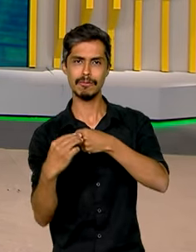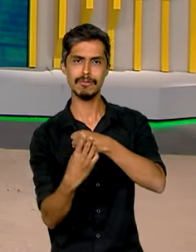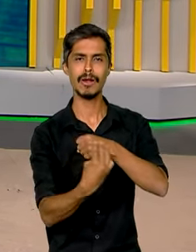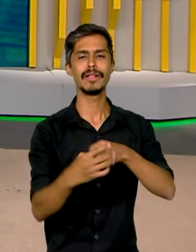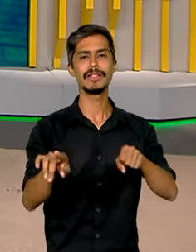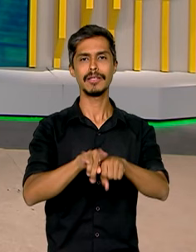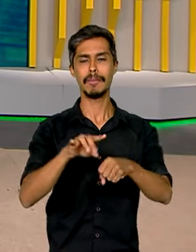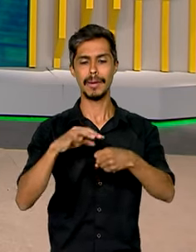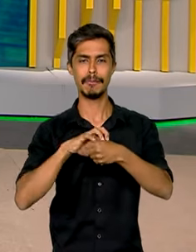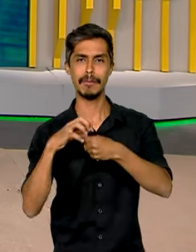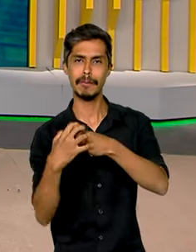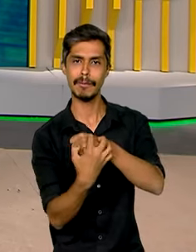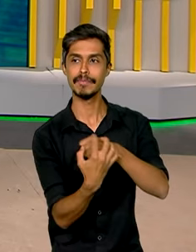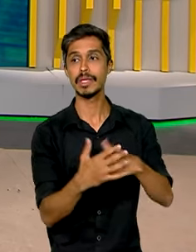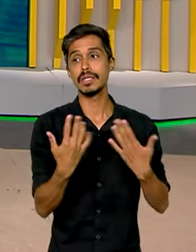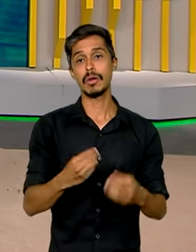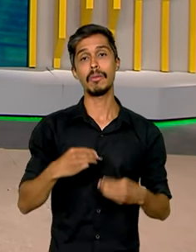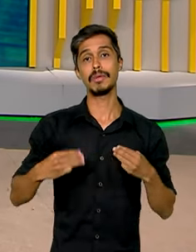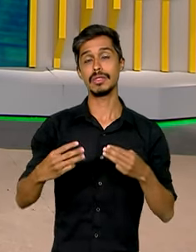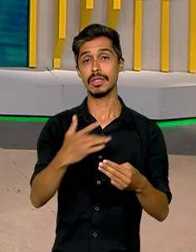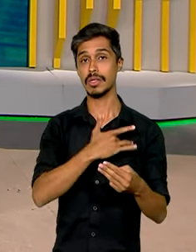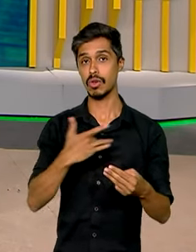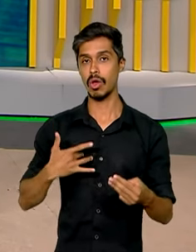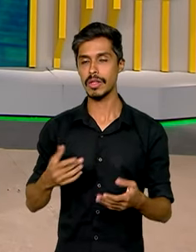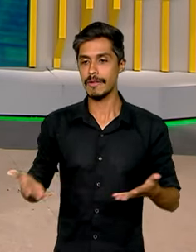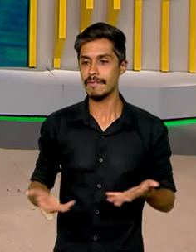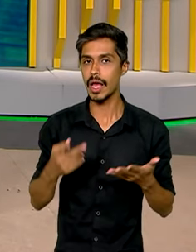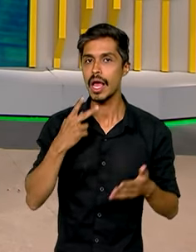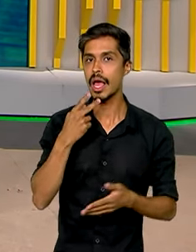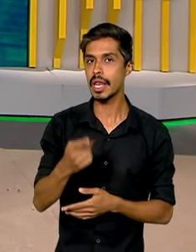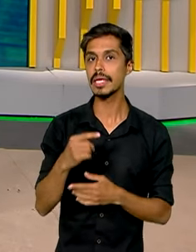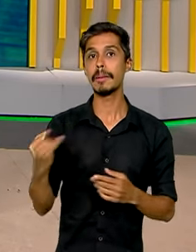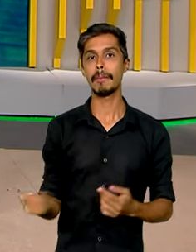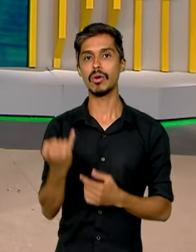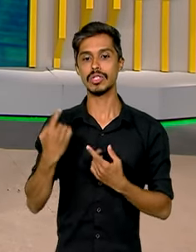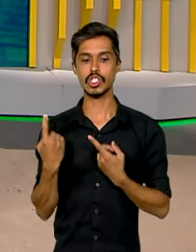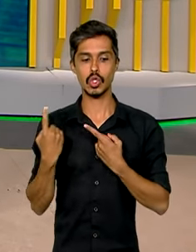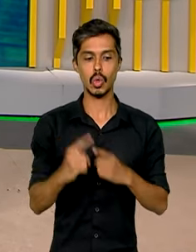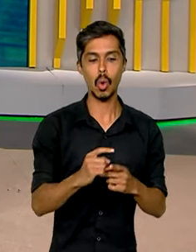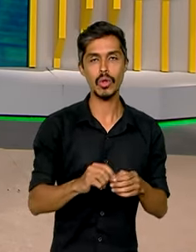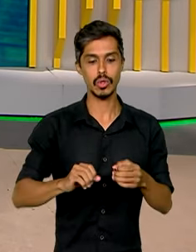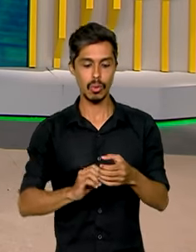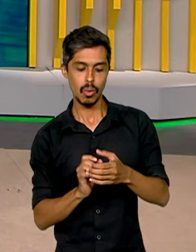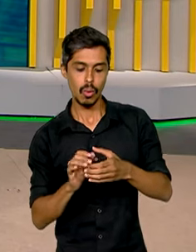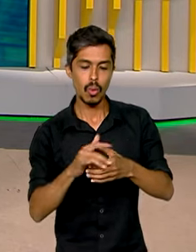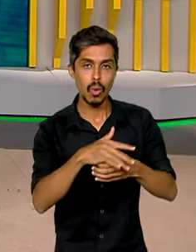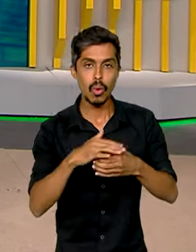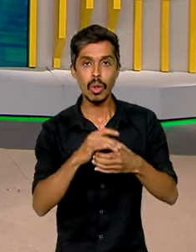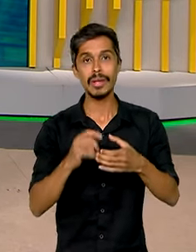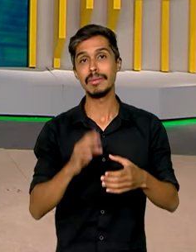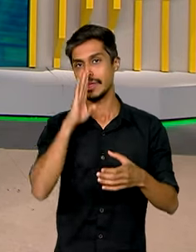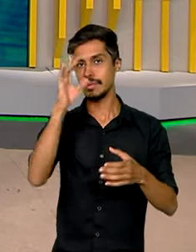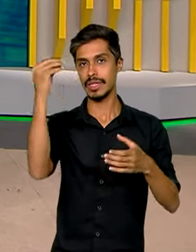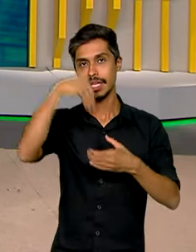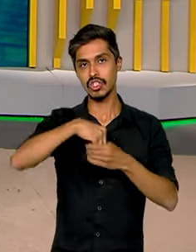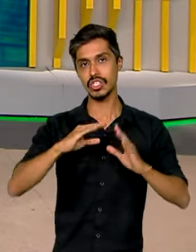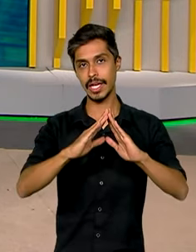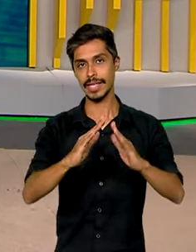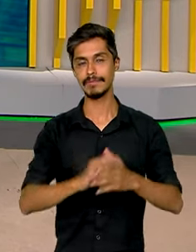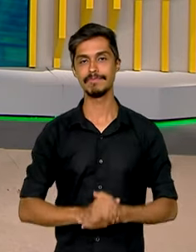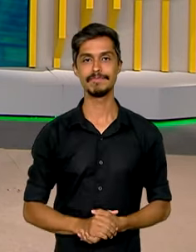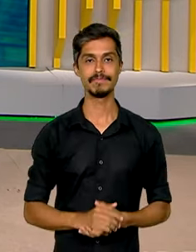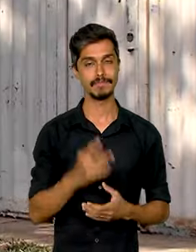o Ministério da Saúde reforça a importância de se combater os focos, principalmente nos ambientes domésticos. Veja na